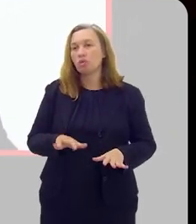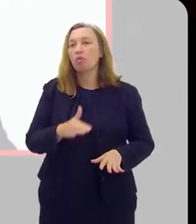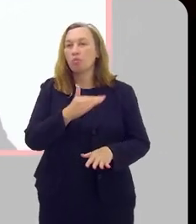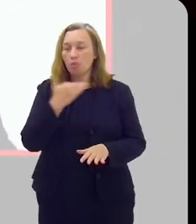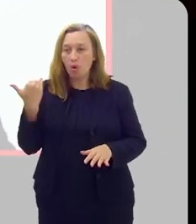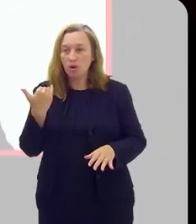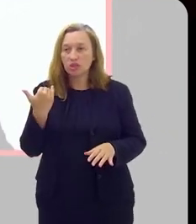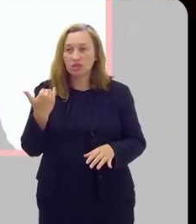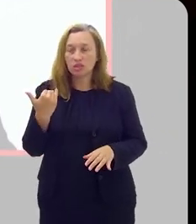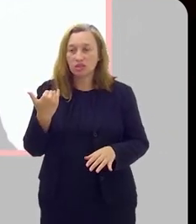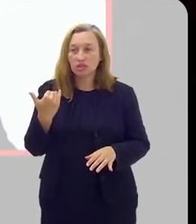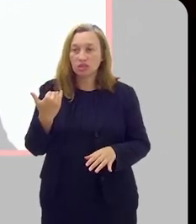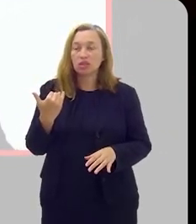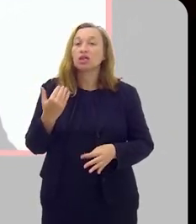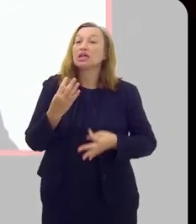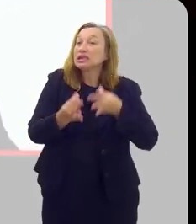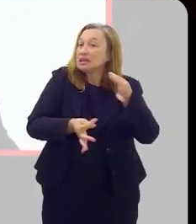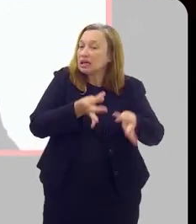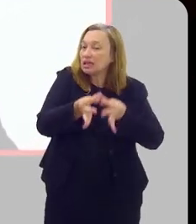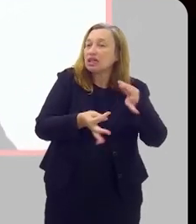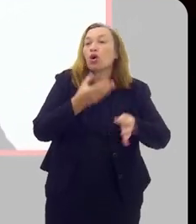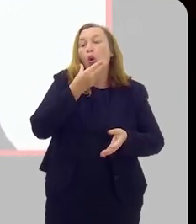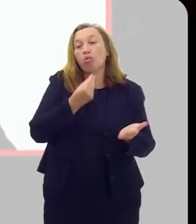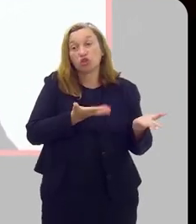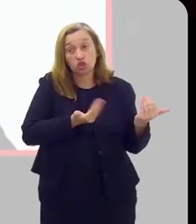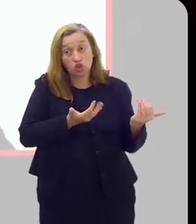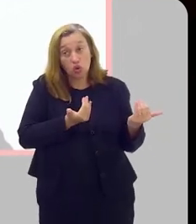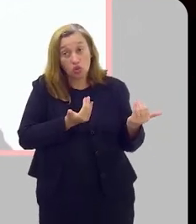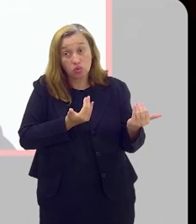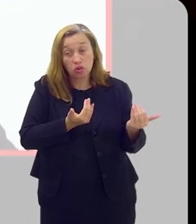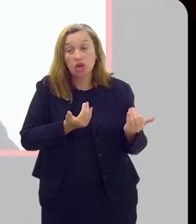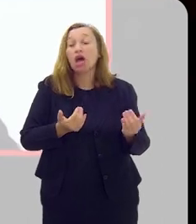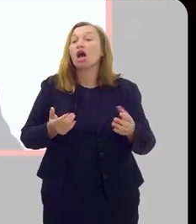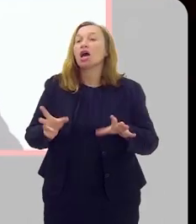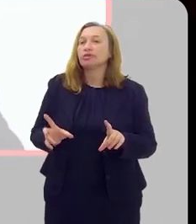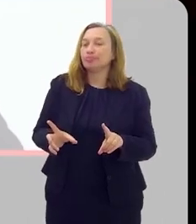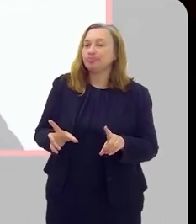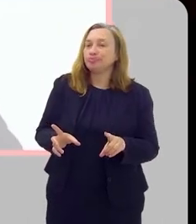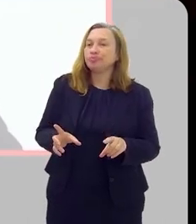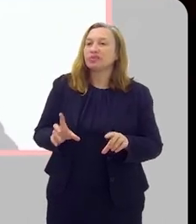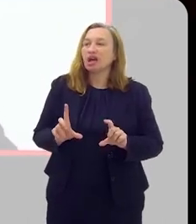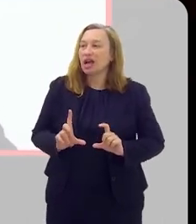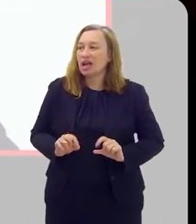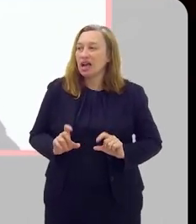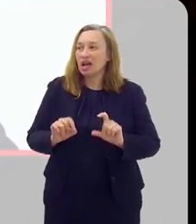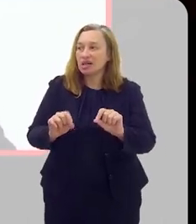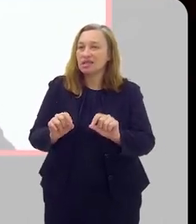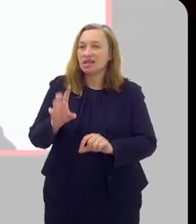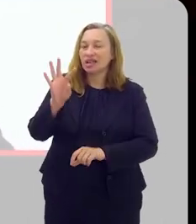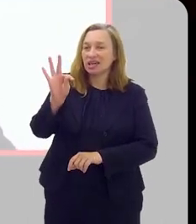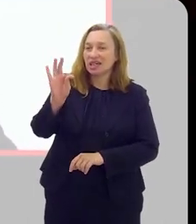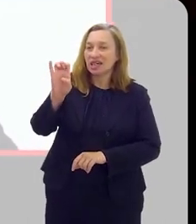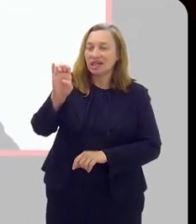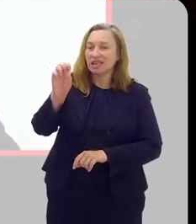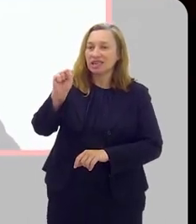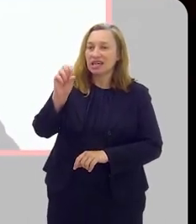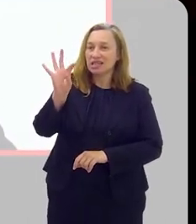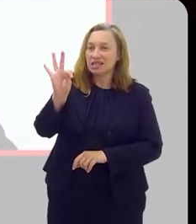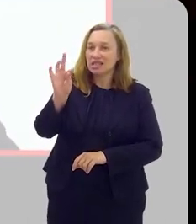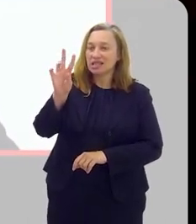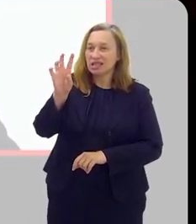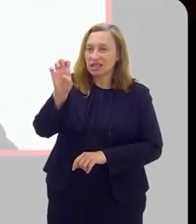precoces, detectáveis e tratáveis no homem jovem, câncer de testículo, é uma doença de jovem, também precisamos